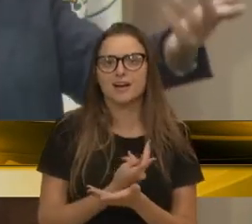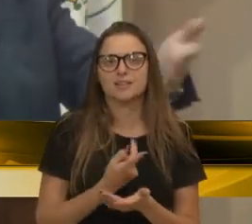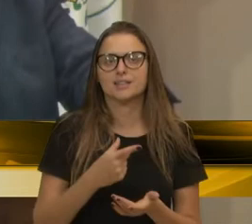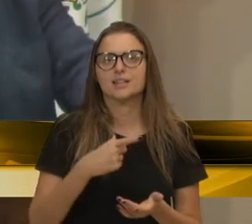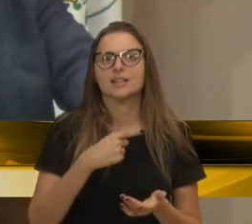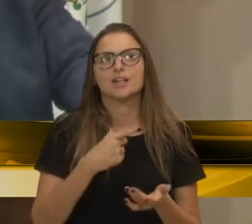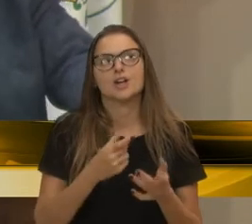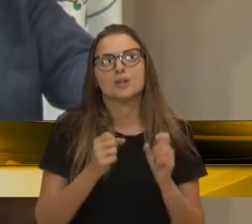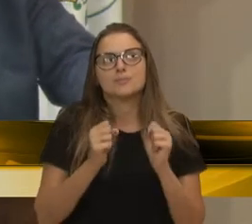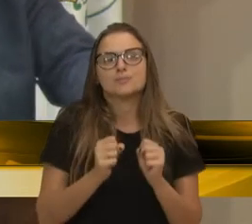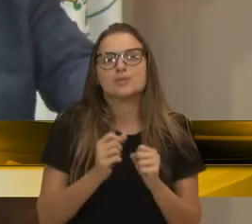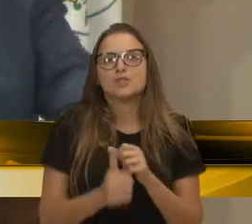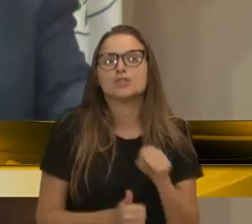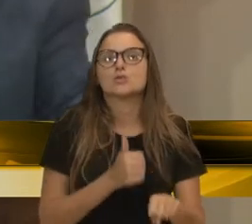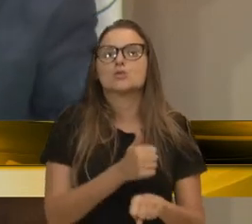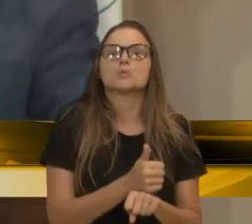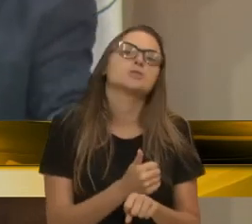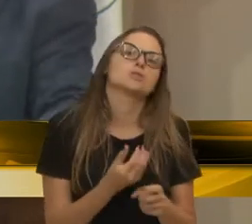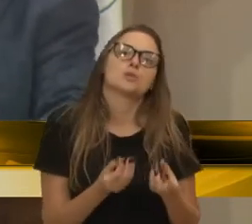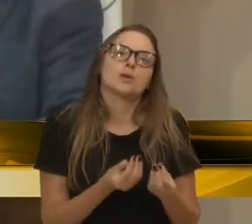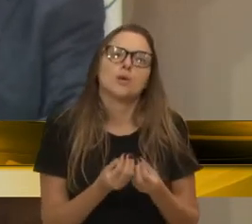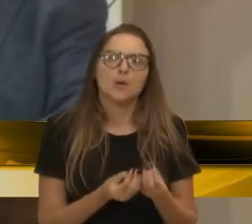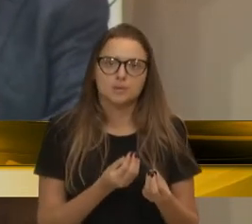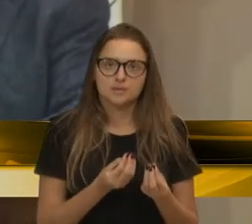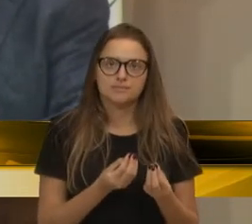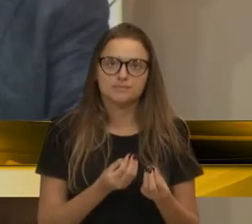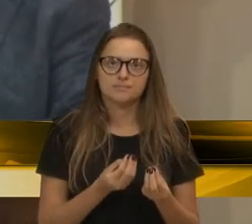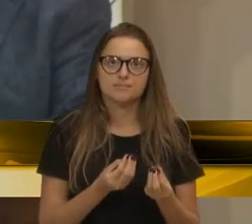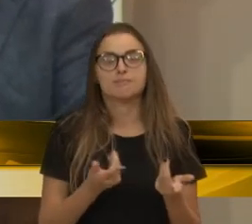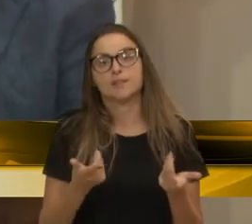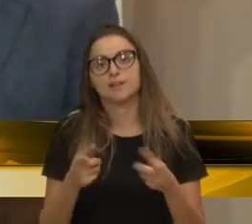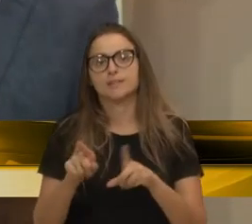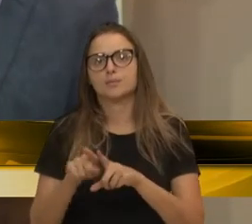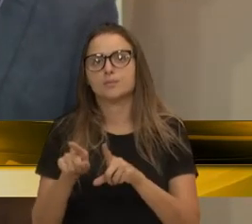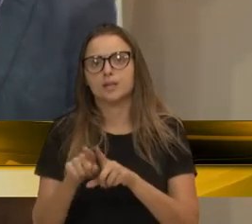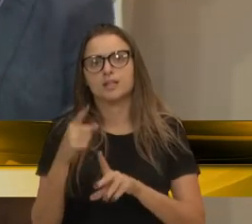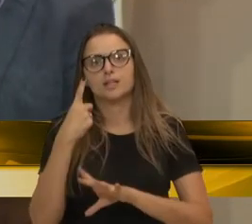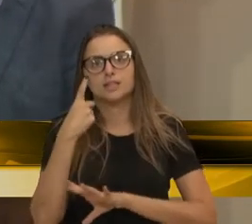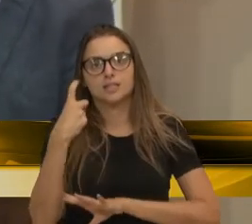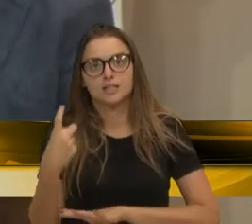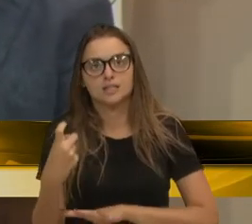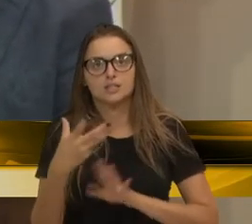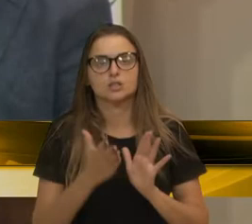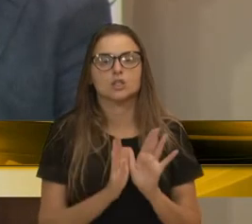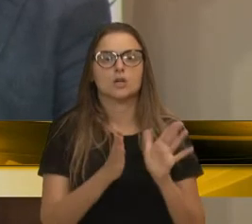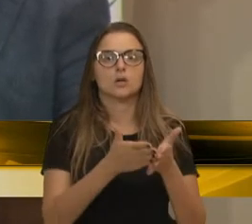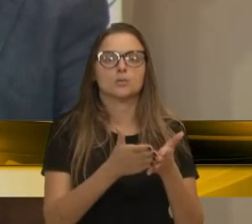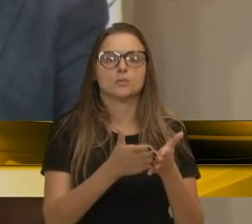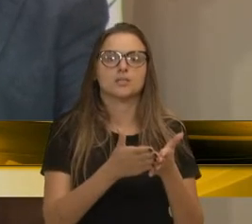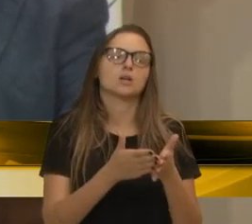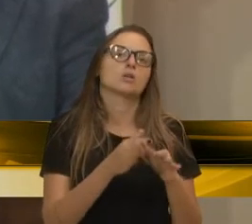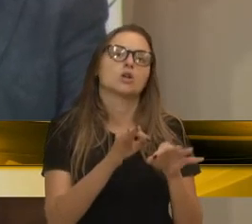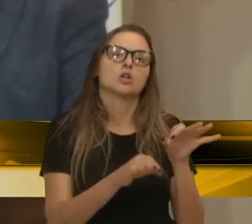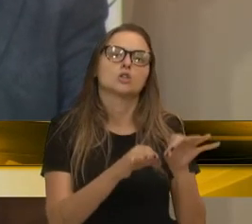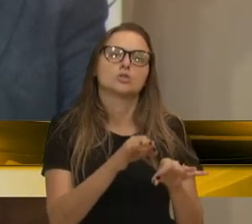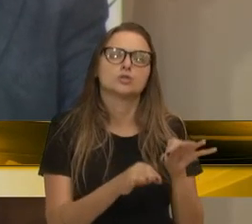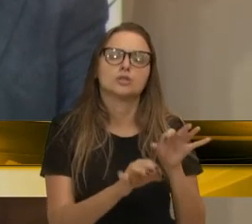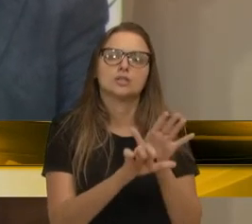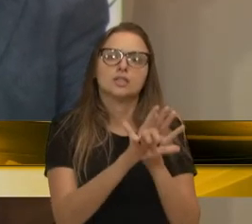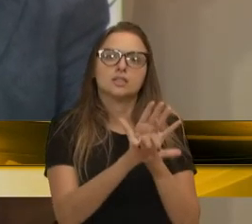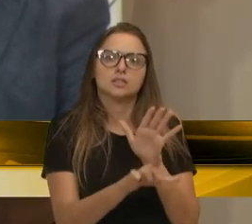eventual substituição. Então, nesse sentido, inclusive, seria interessante que a Comissão de Constituição, Justiça e Redação Final